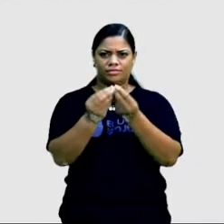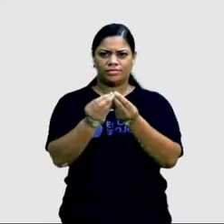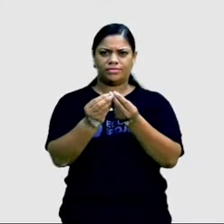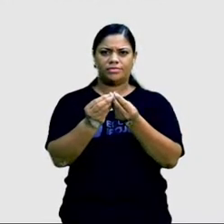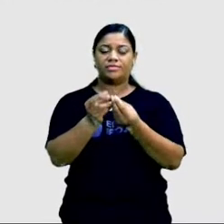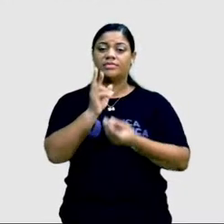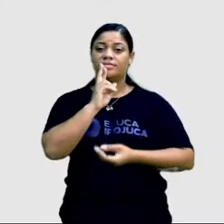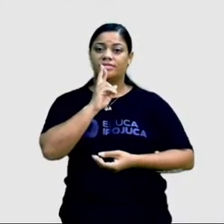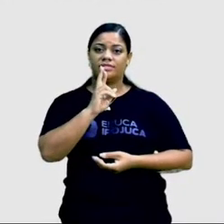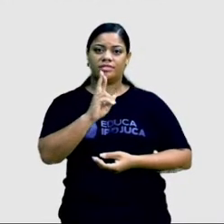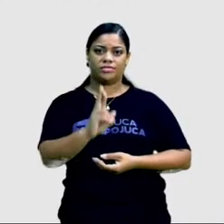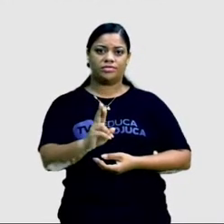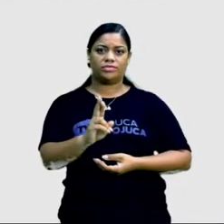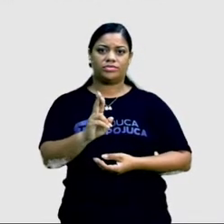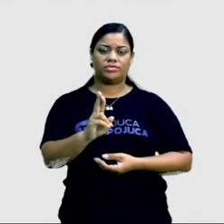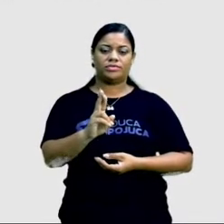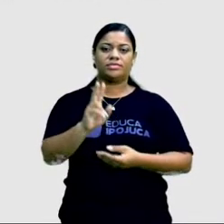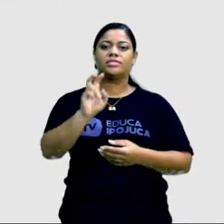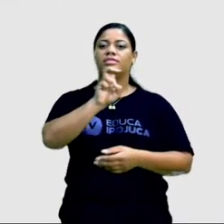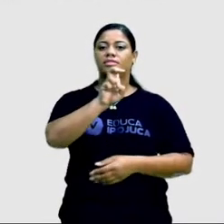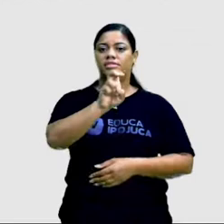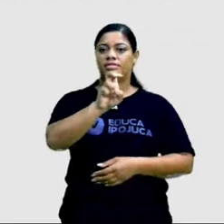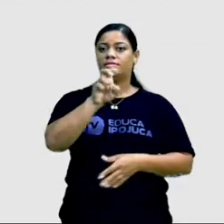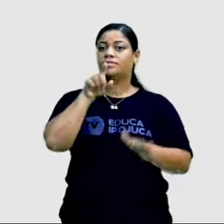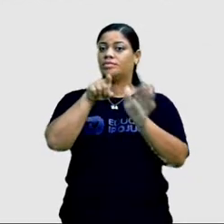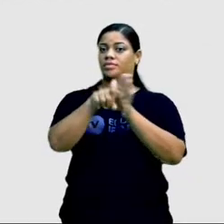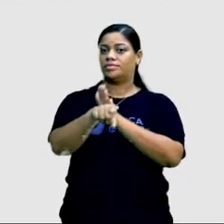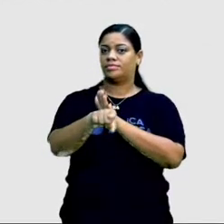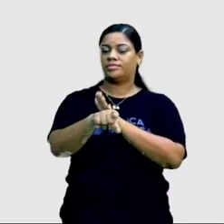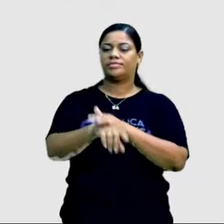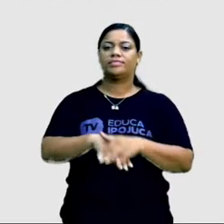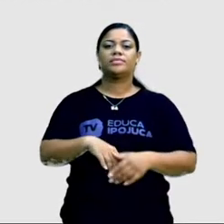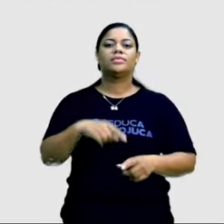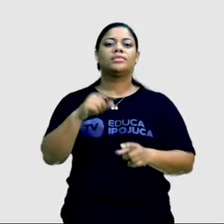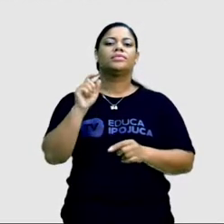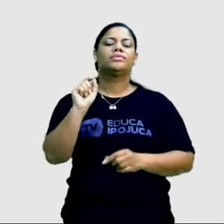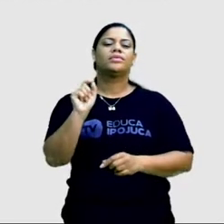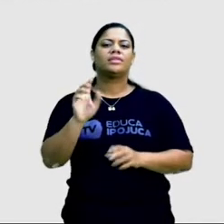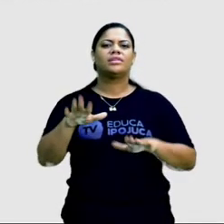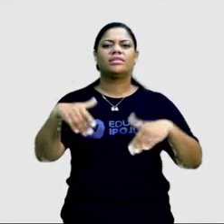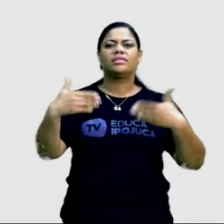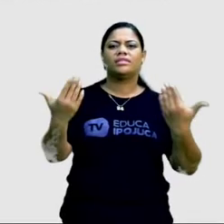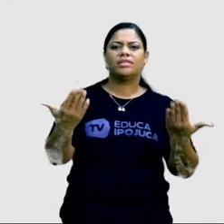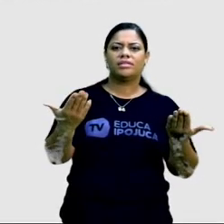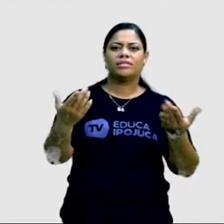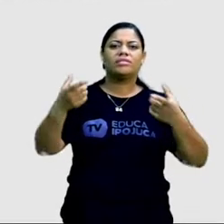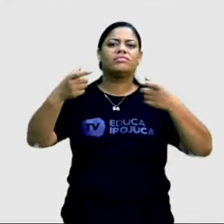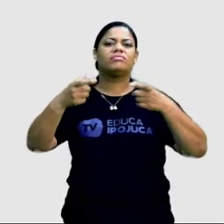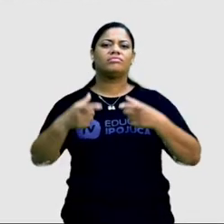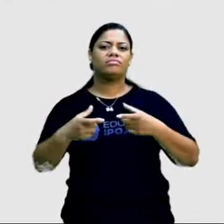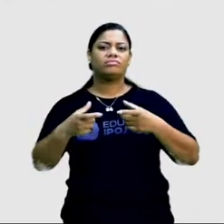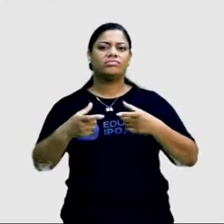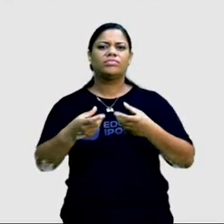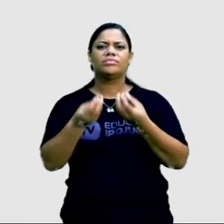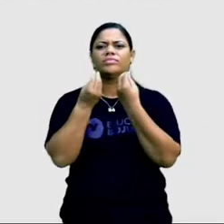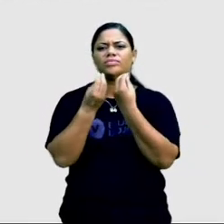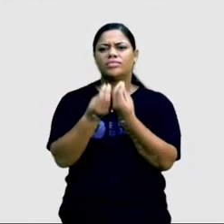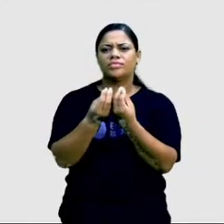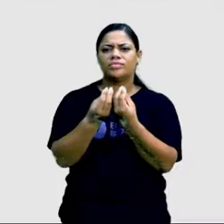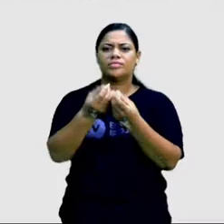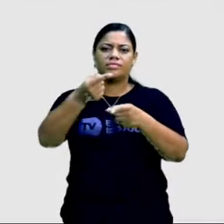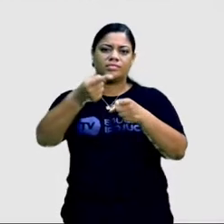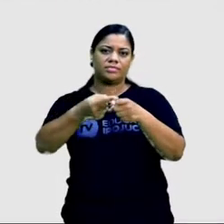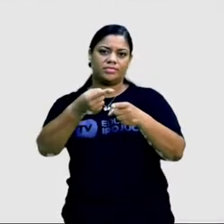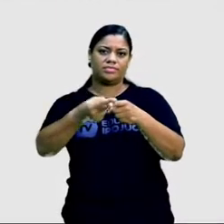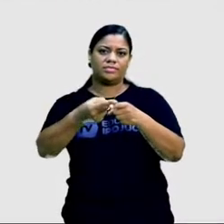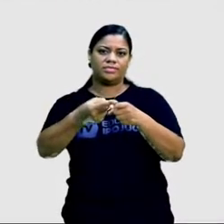traz a resposta para cinco perguntas. O que? Quem? Quando, onde, como e